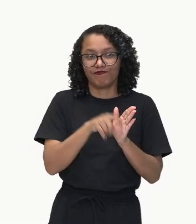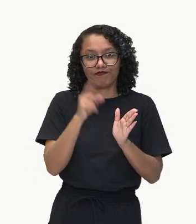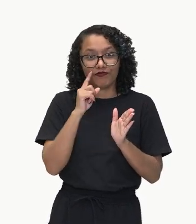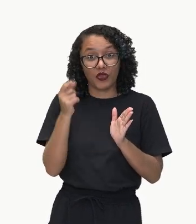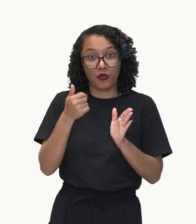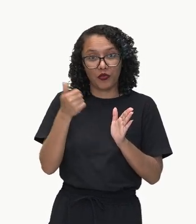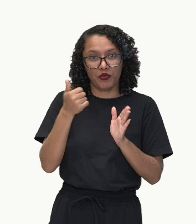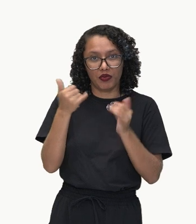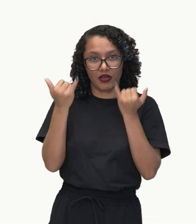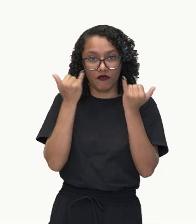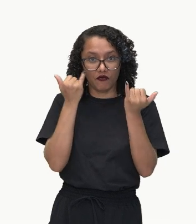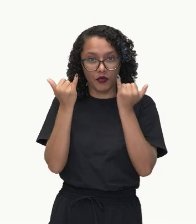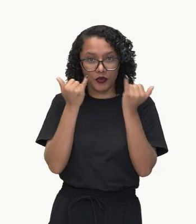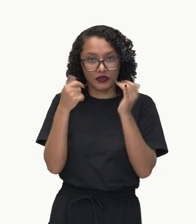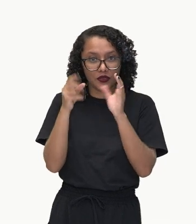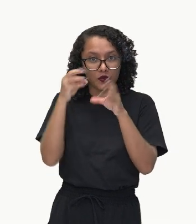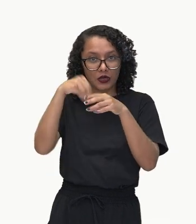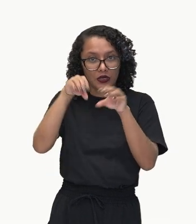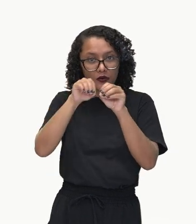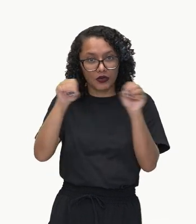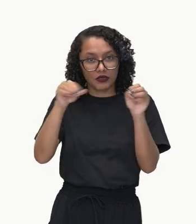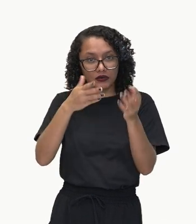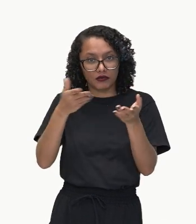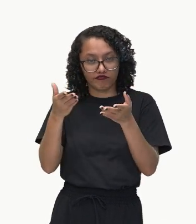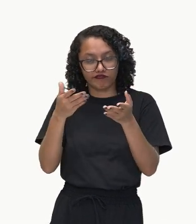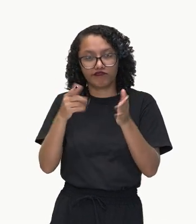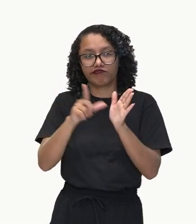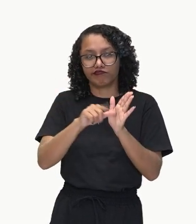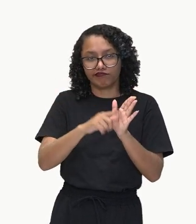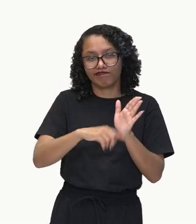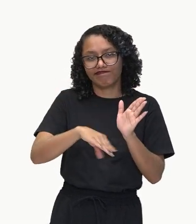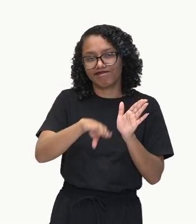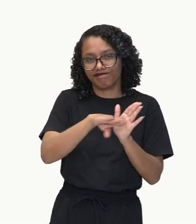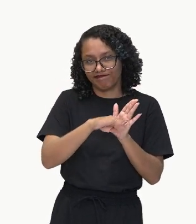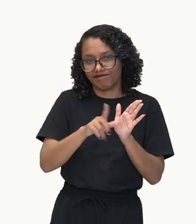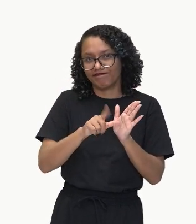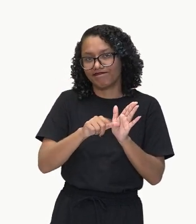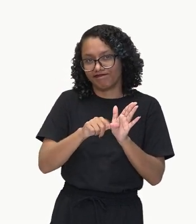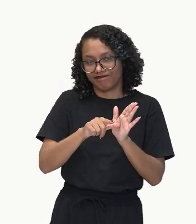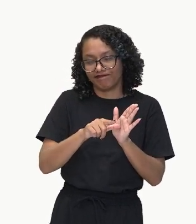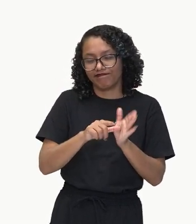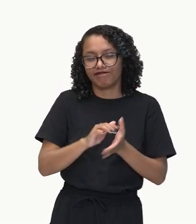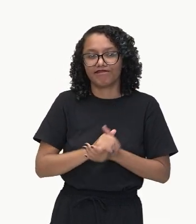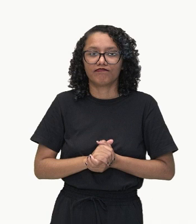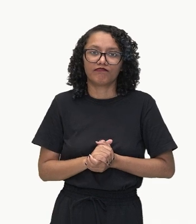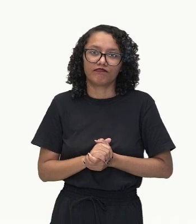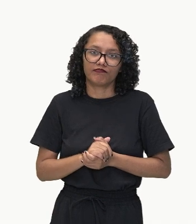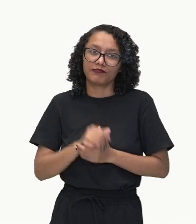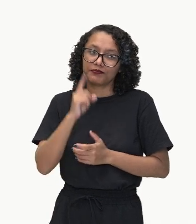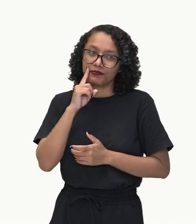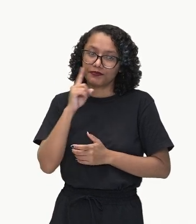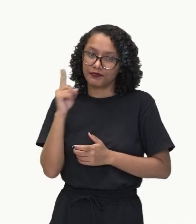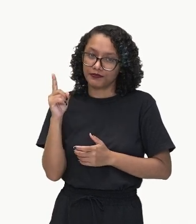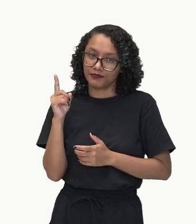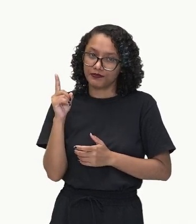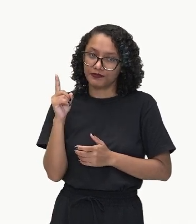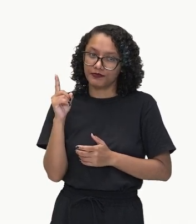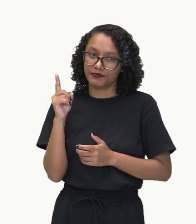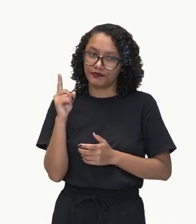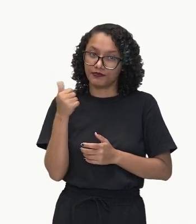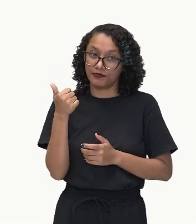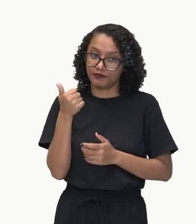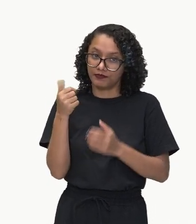oração, né? Olha só. Cheguei atrasada. Aqui, ó. A informação. Cheguei atrasada.